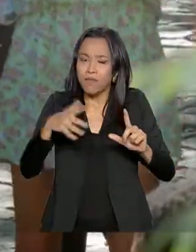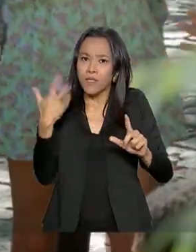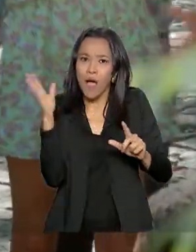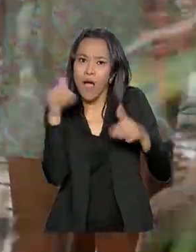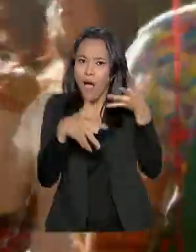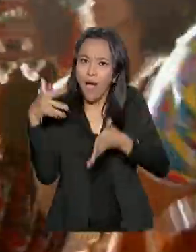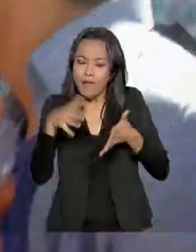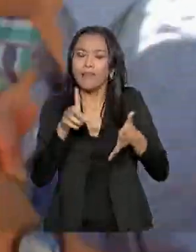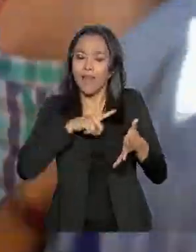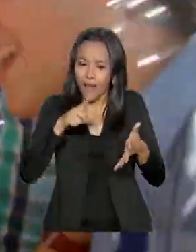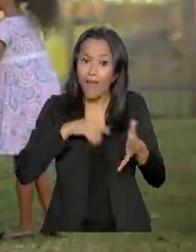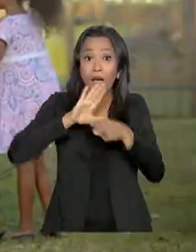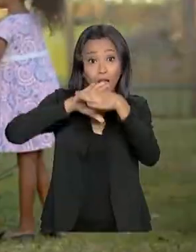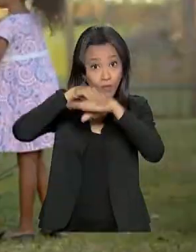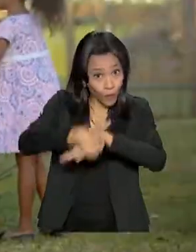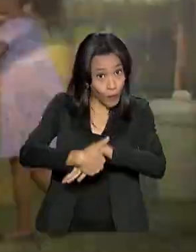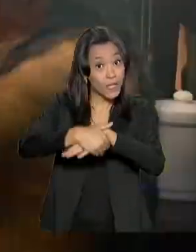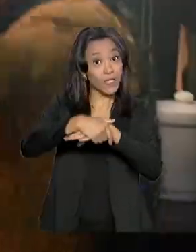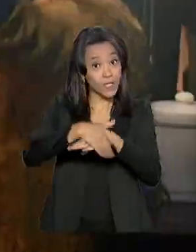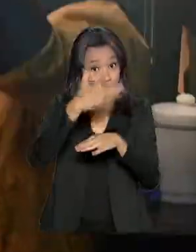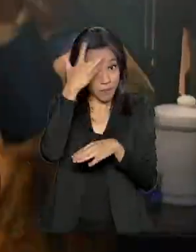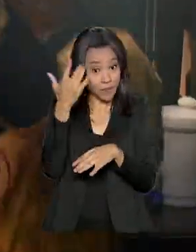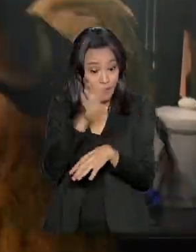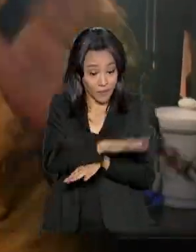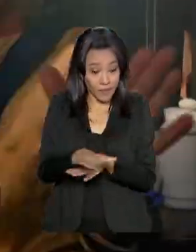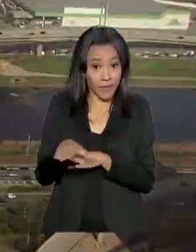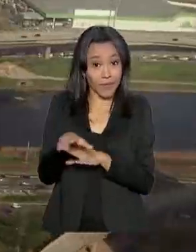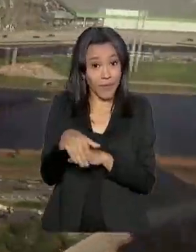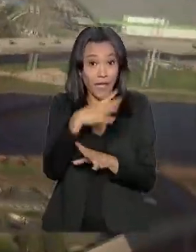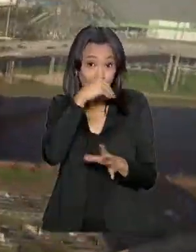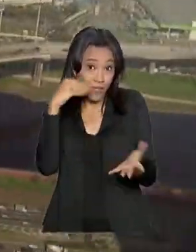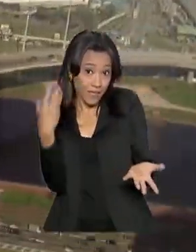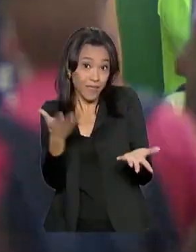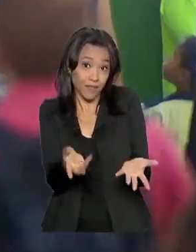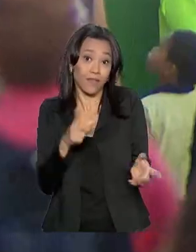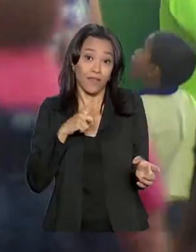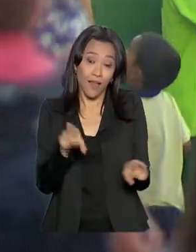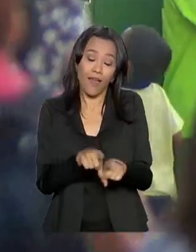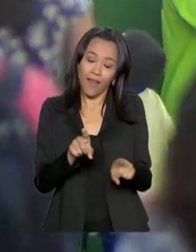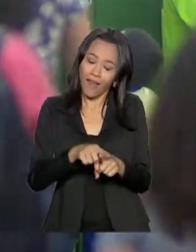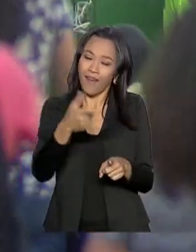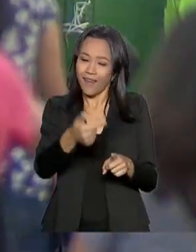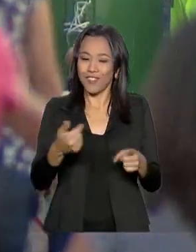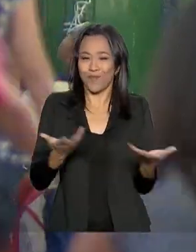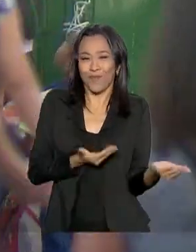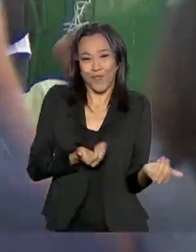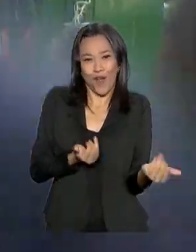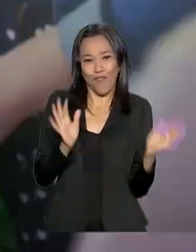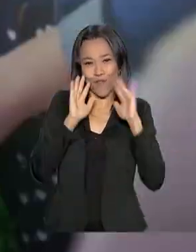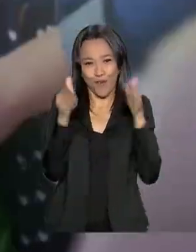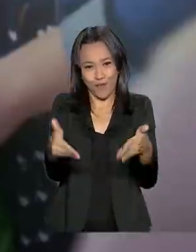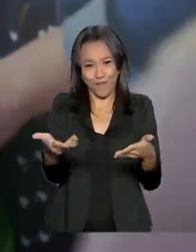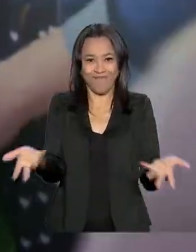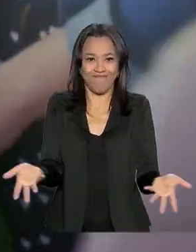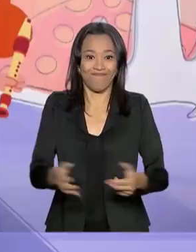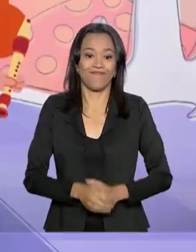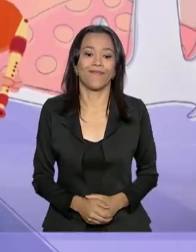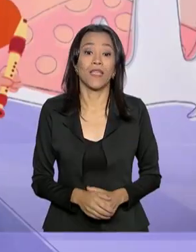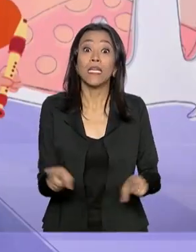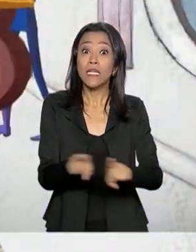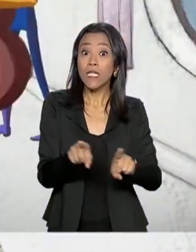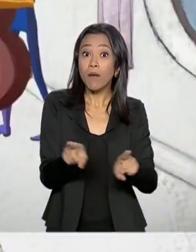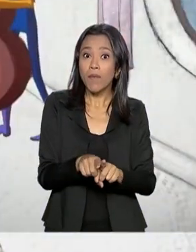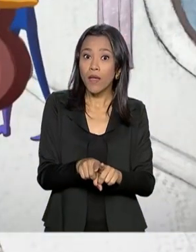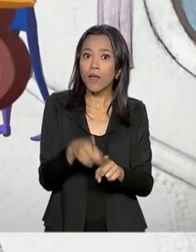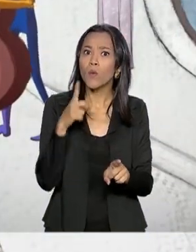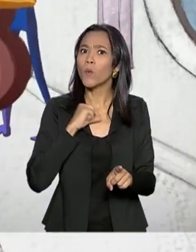também terá espaço à noite para o público infanto-juvenil. É a TV Brasil Animada Jovem. E para garantir